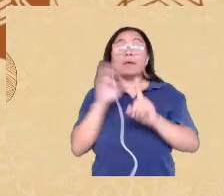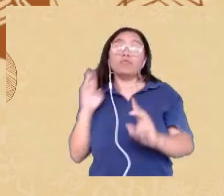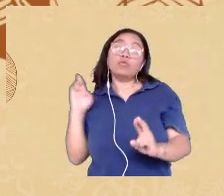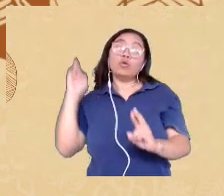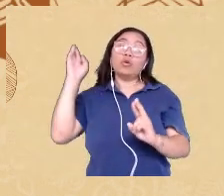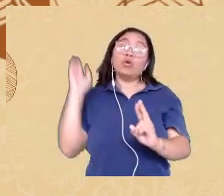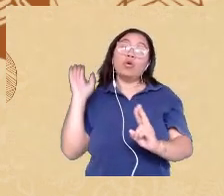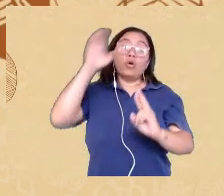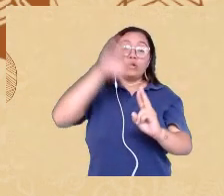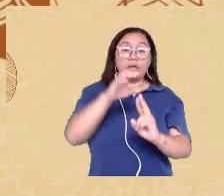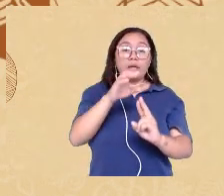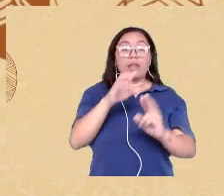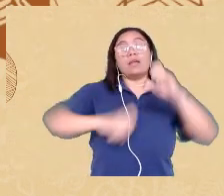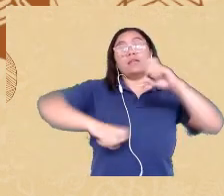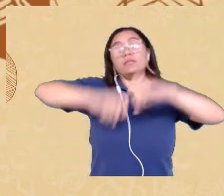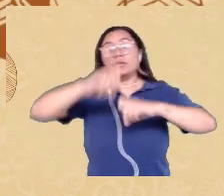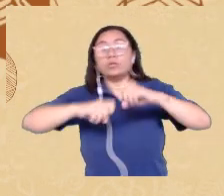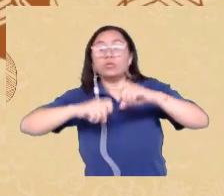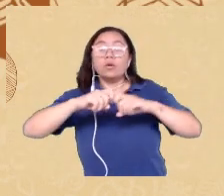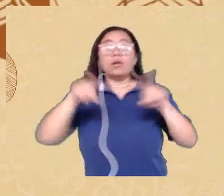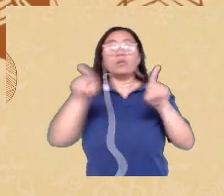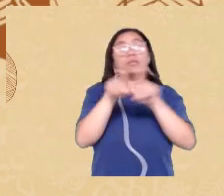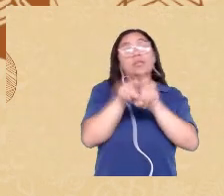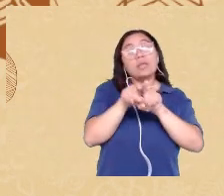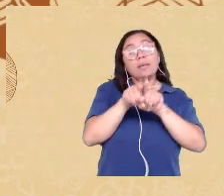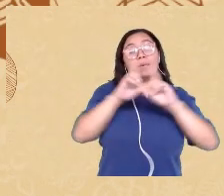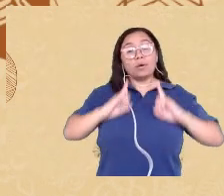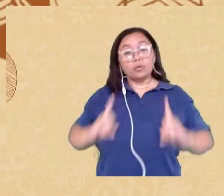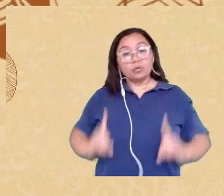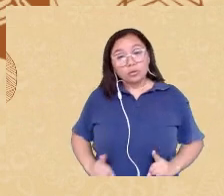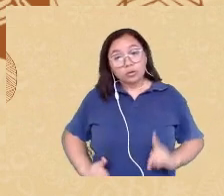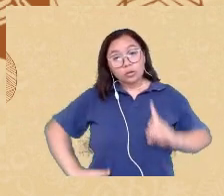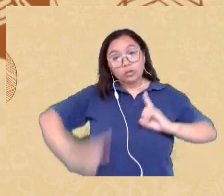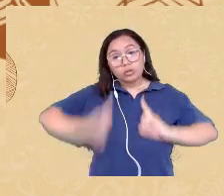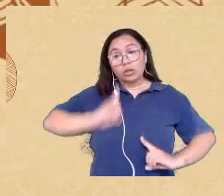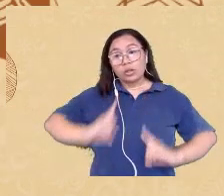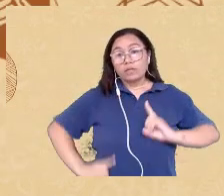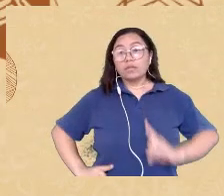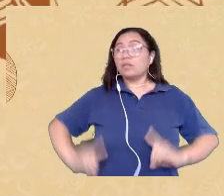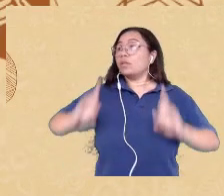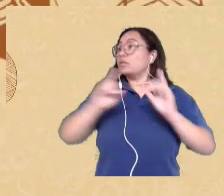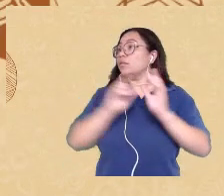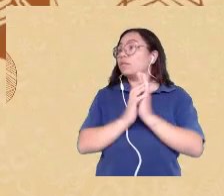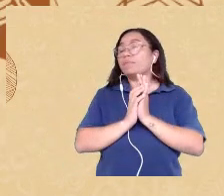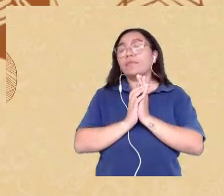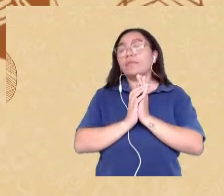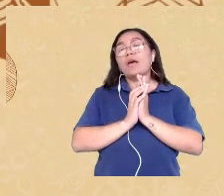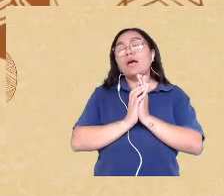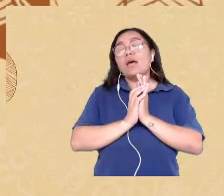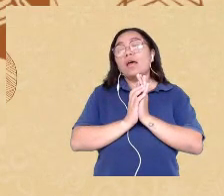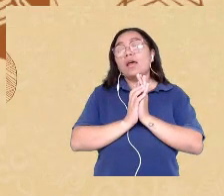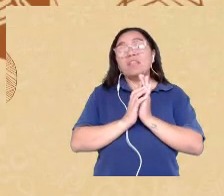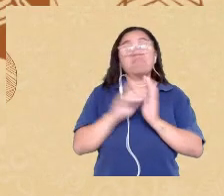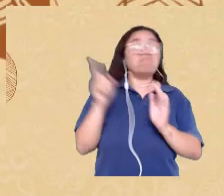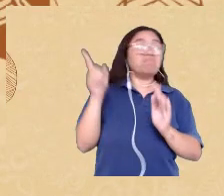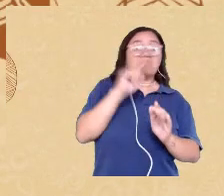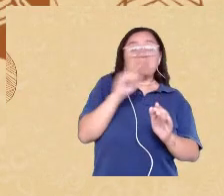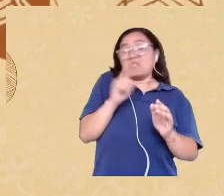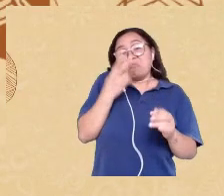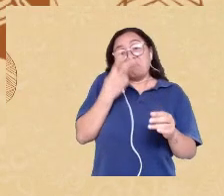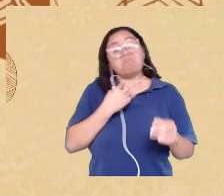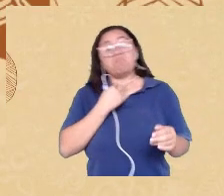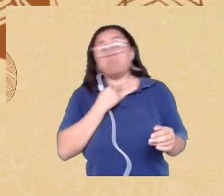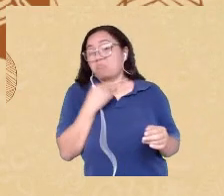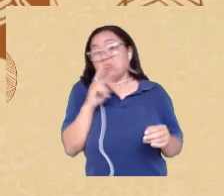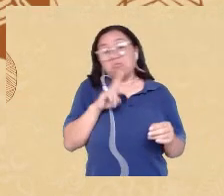como questões relacionadas a deficiência não aparecem na descrição desses estudos ao longo desses 10